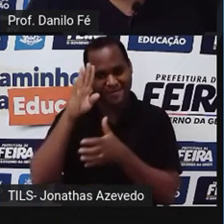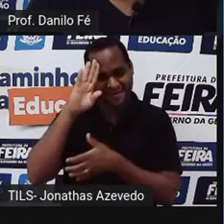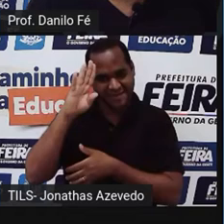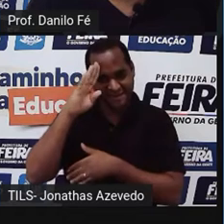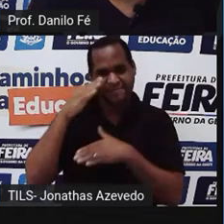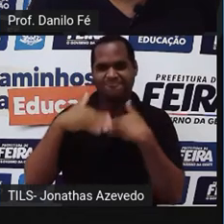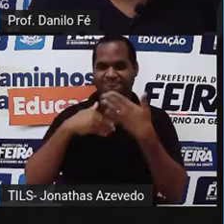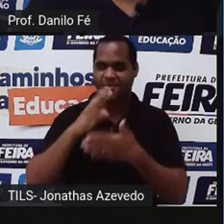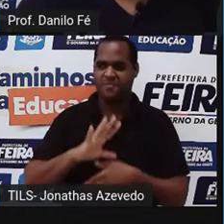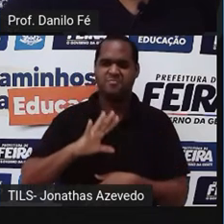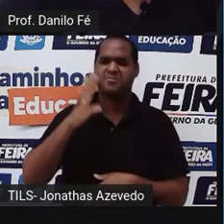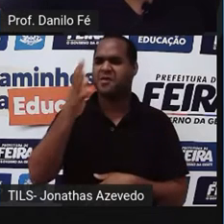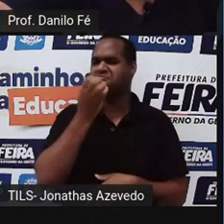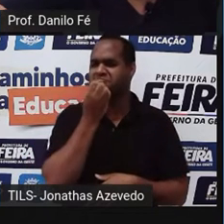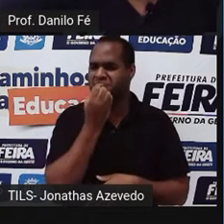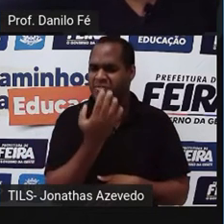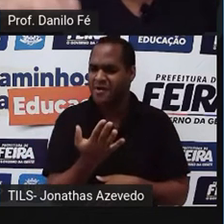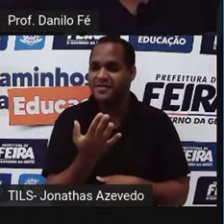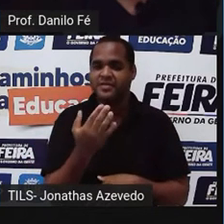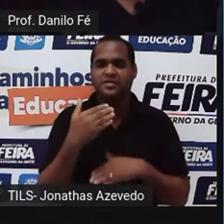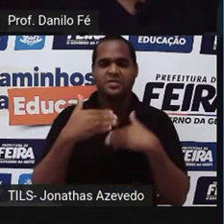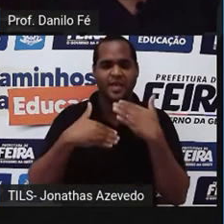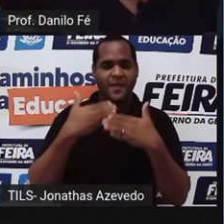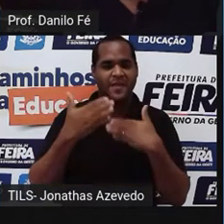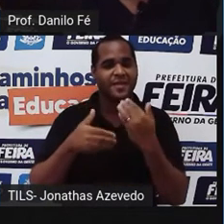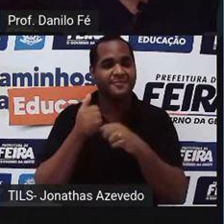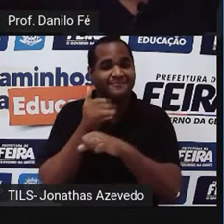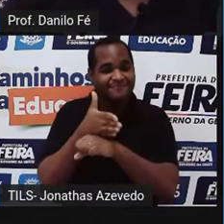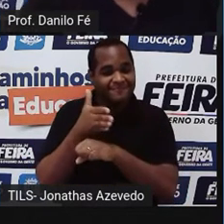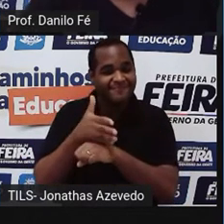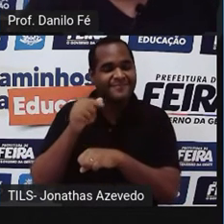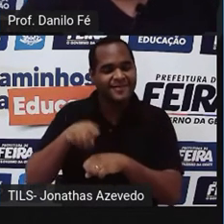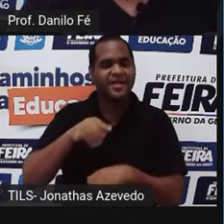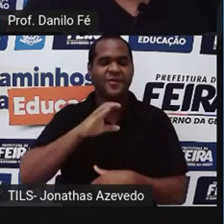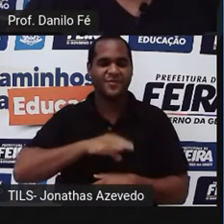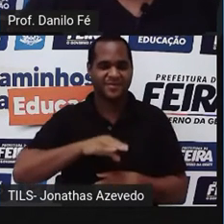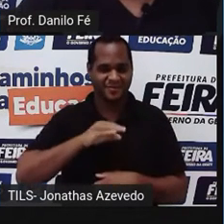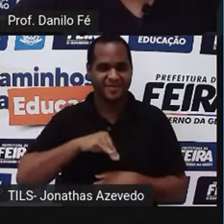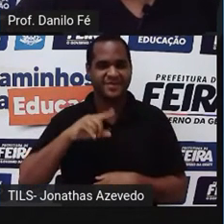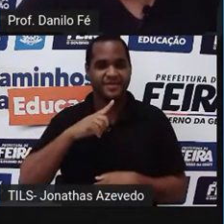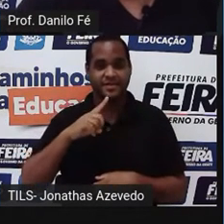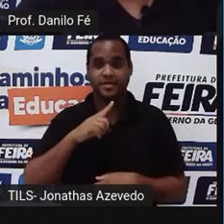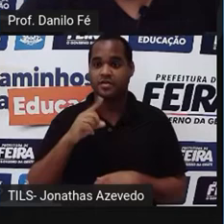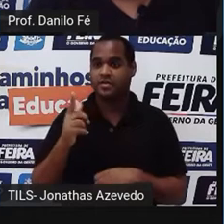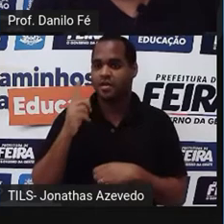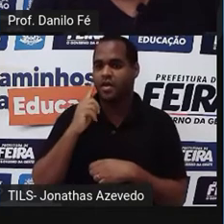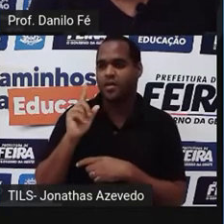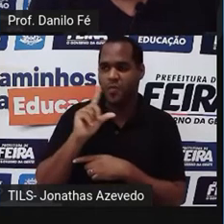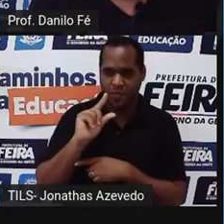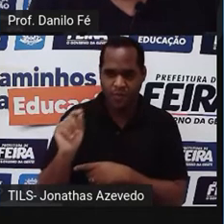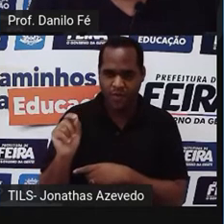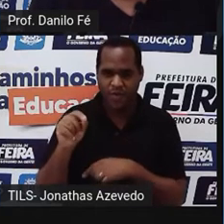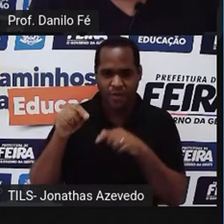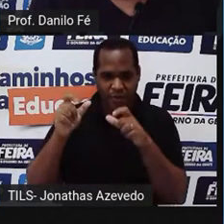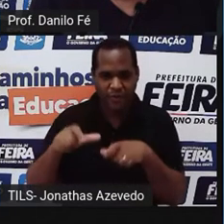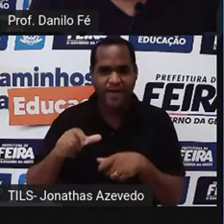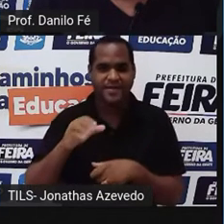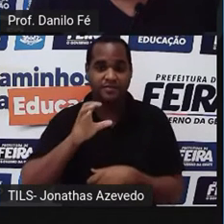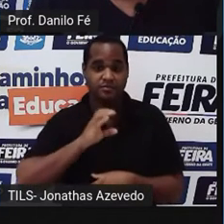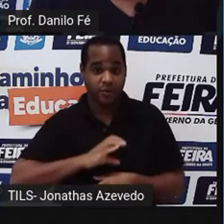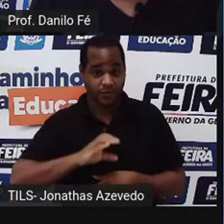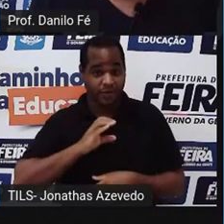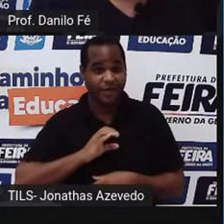acontecimento, gente. Era toda a administração pública portuguesa saindo de Portugal e vindo